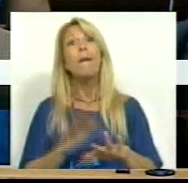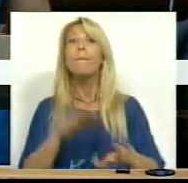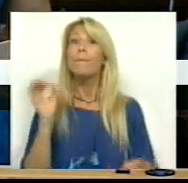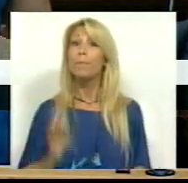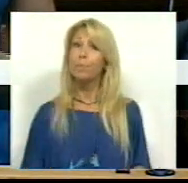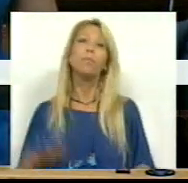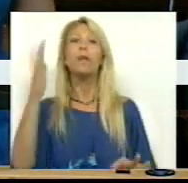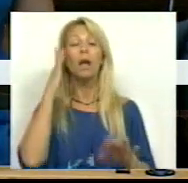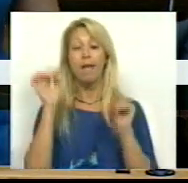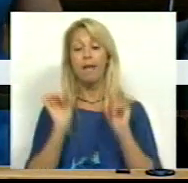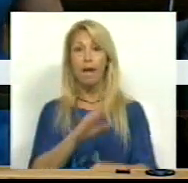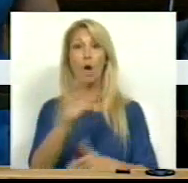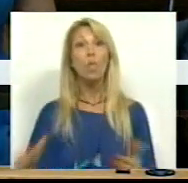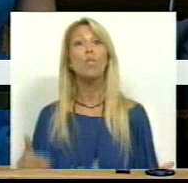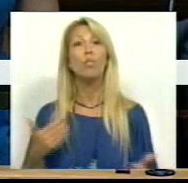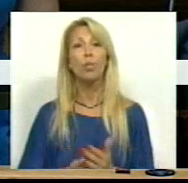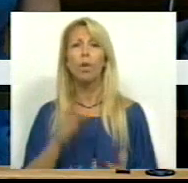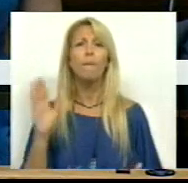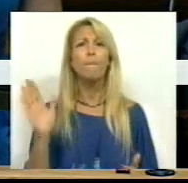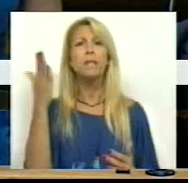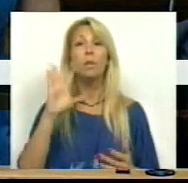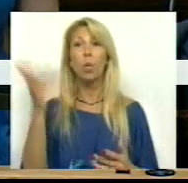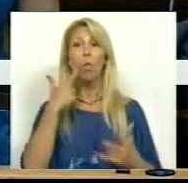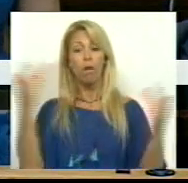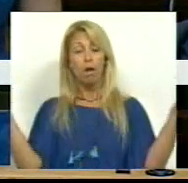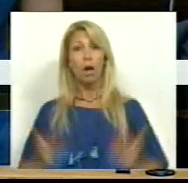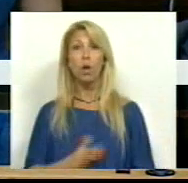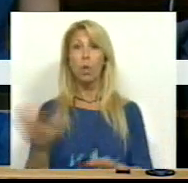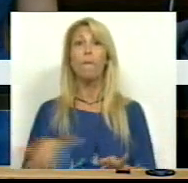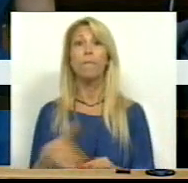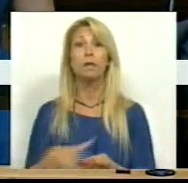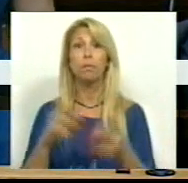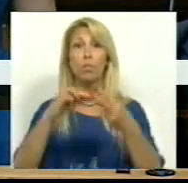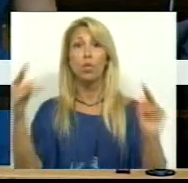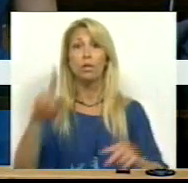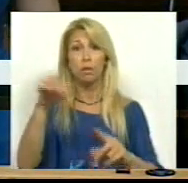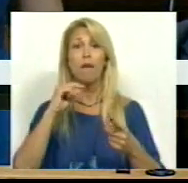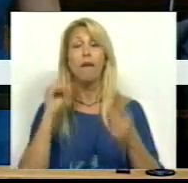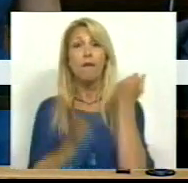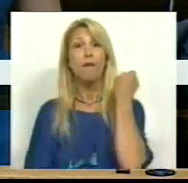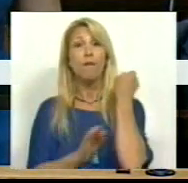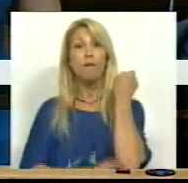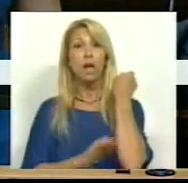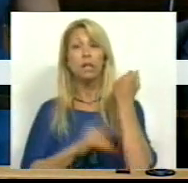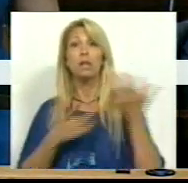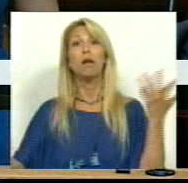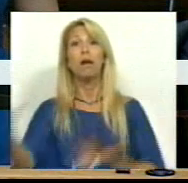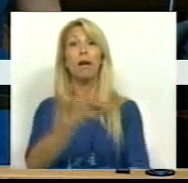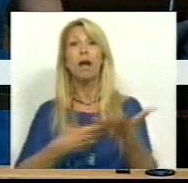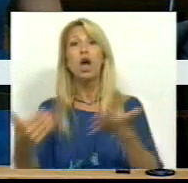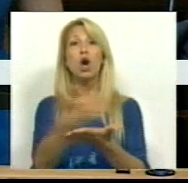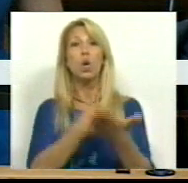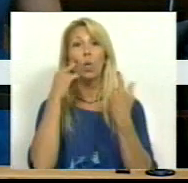esta é uma proposta, nomeadamente quando se reduz a participação dos municípios e das freguesias na partilha de recursos